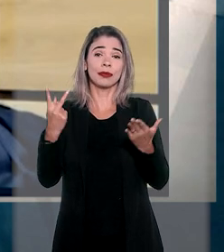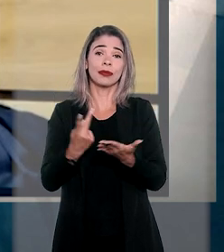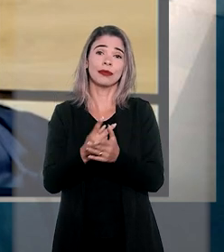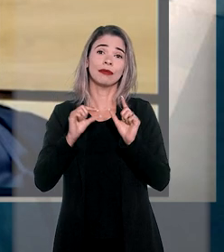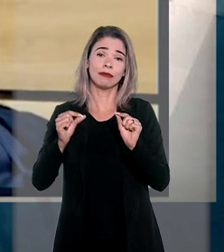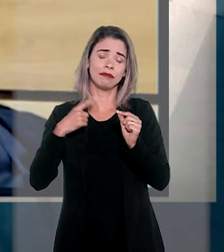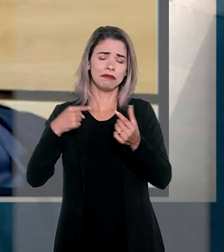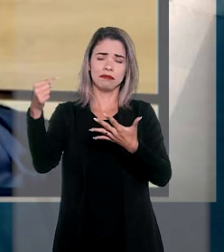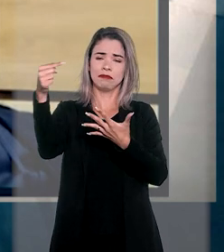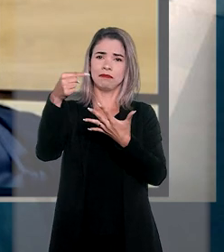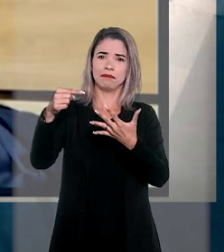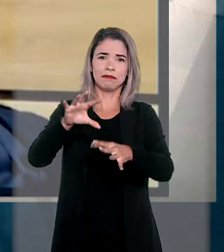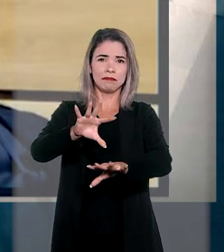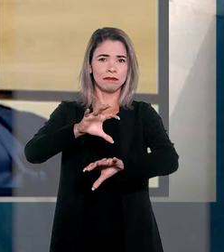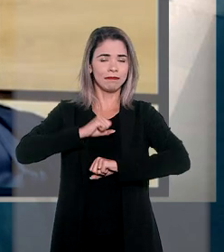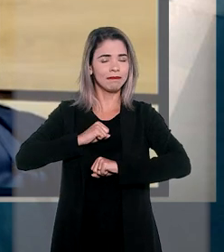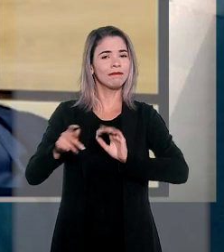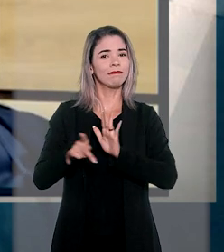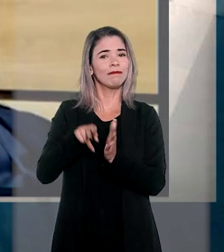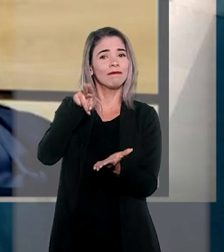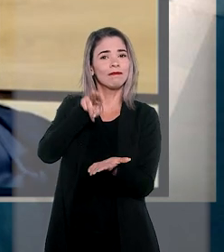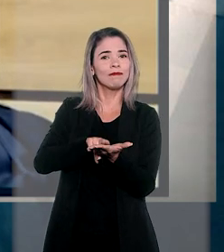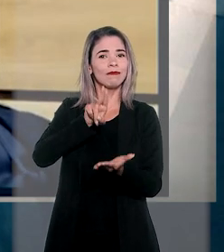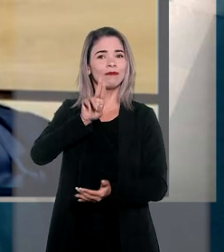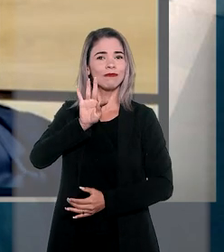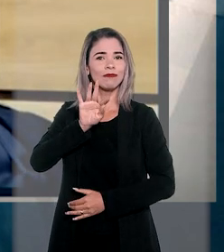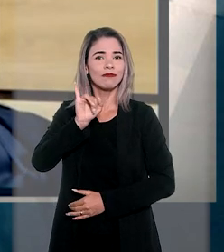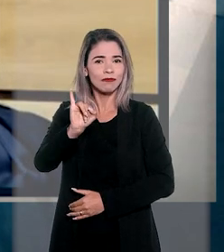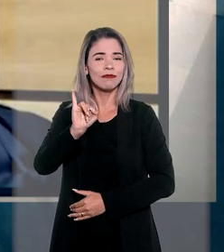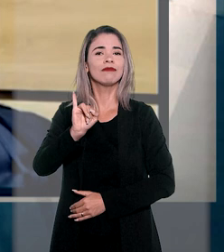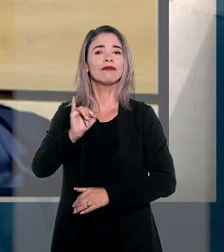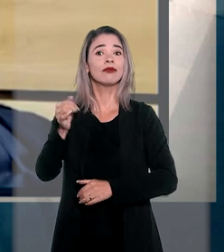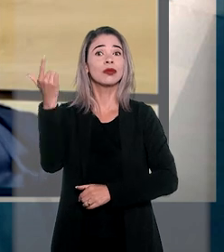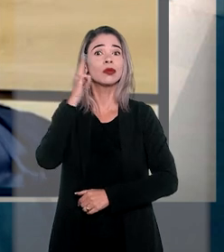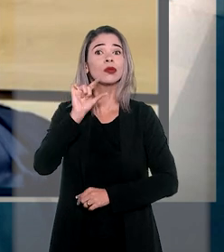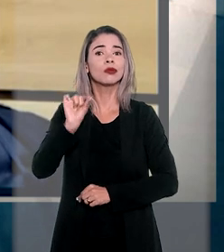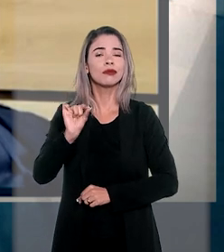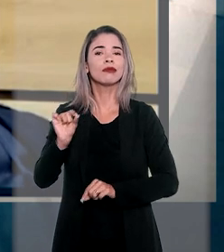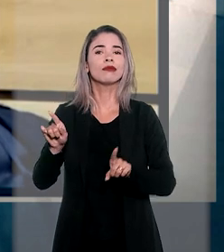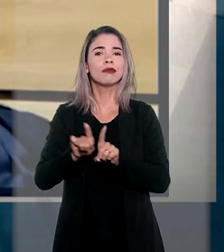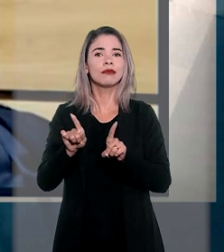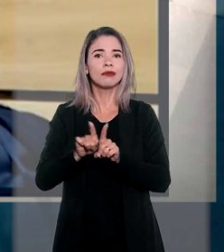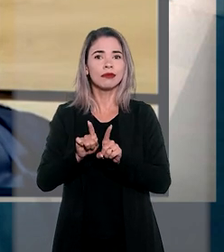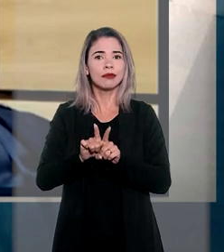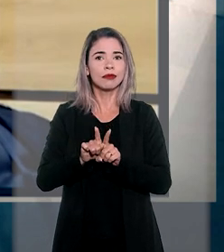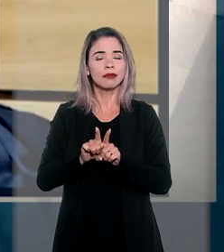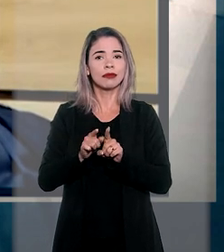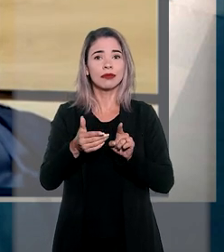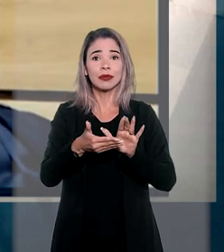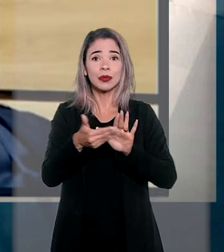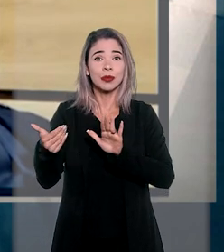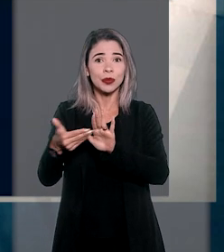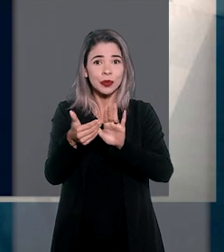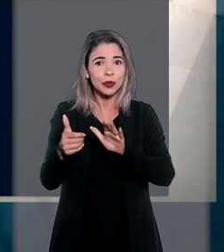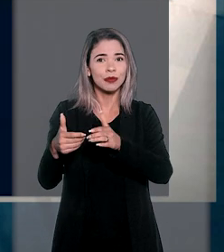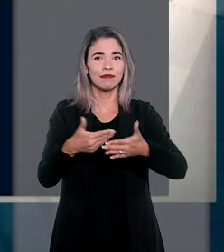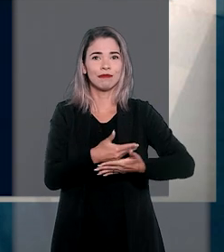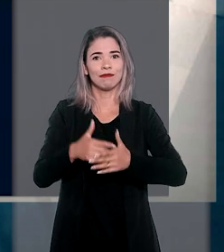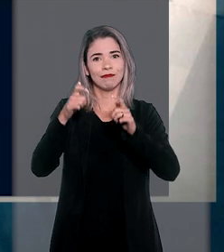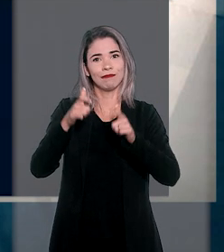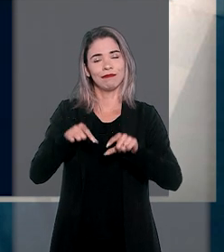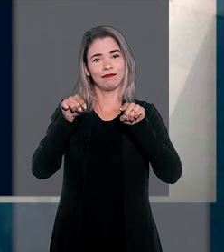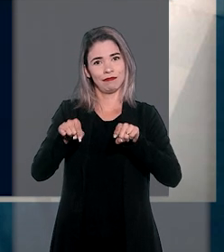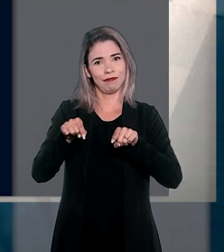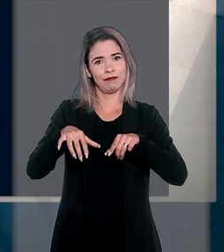porém, foi uma série de infecções na UTI neonatal, ensejando, inclusive, a retirada dos bebês do local. Desta